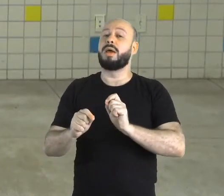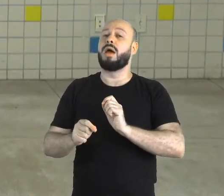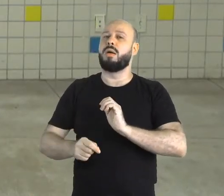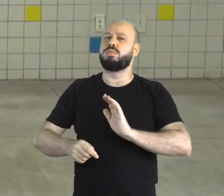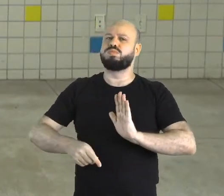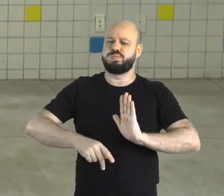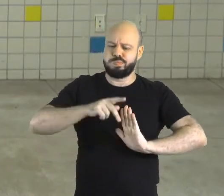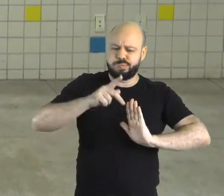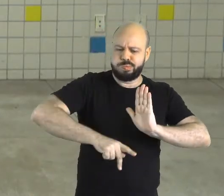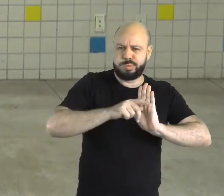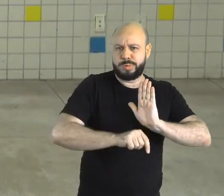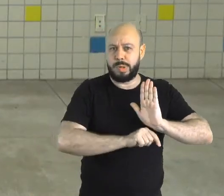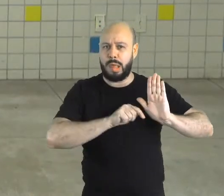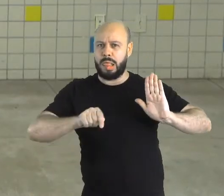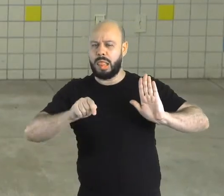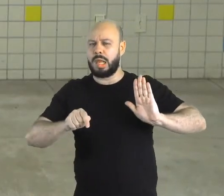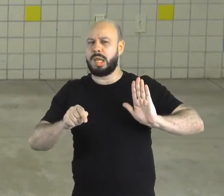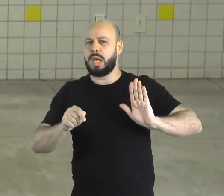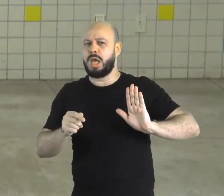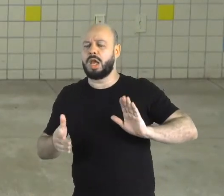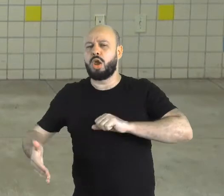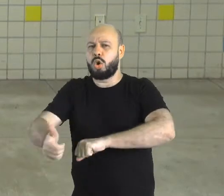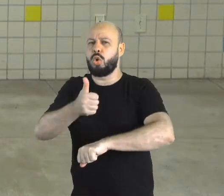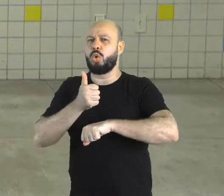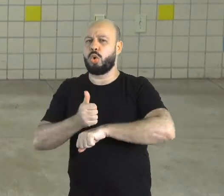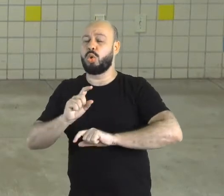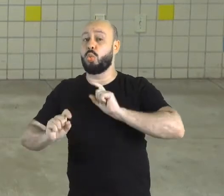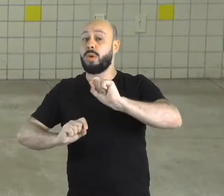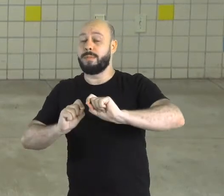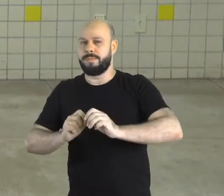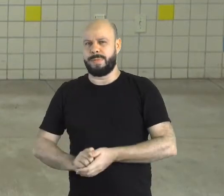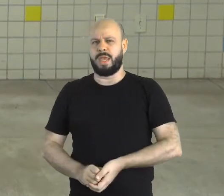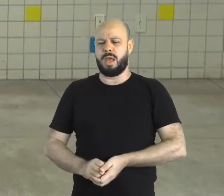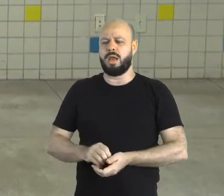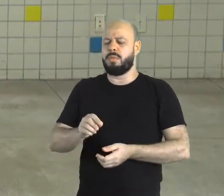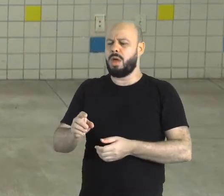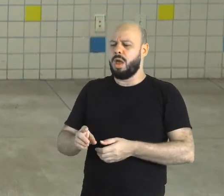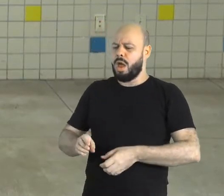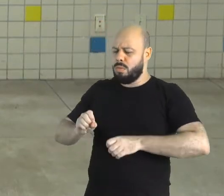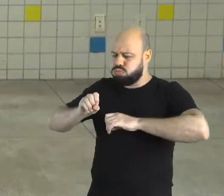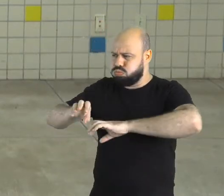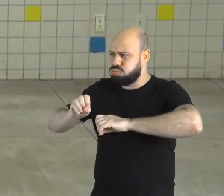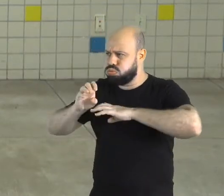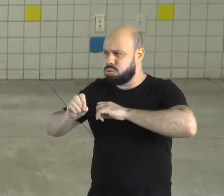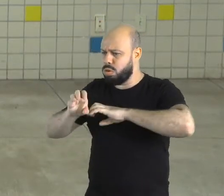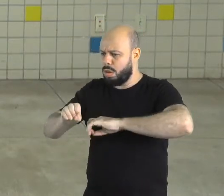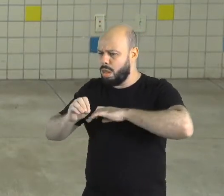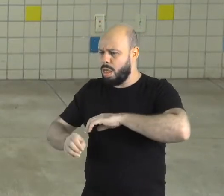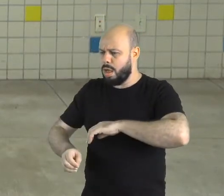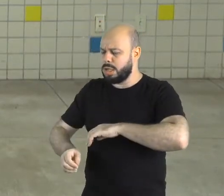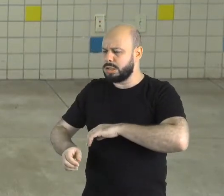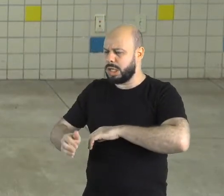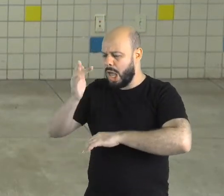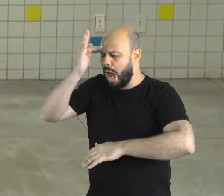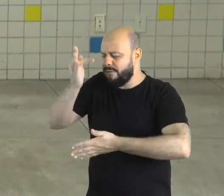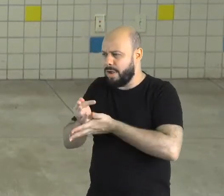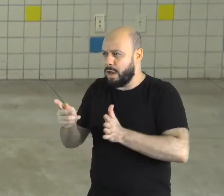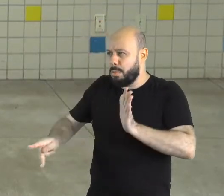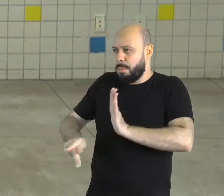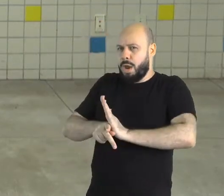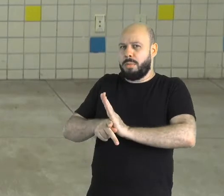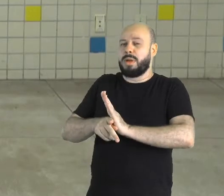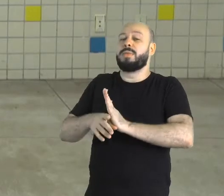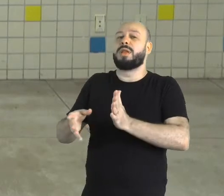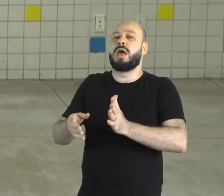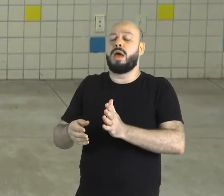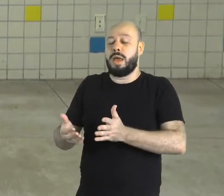para a colônia, quando o padre jesuíta começa a catequizar esse índio, ele passa a ver esse índio como gentil, ele passa a ver esse